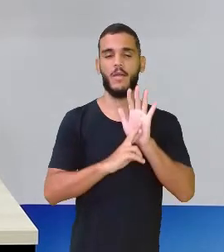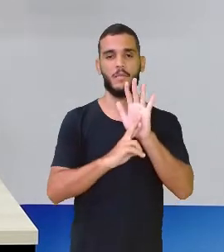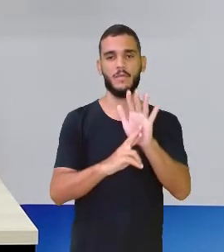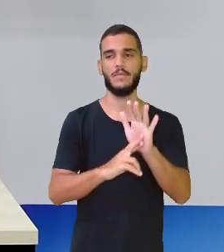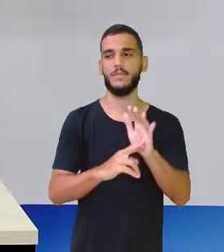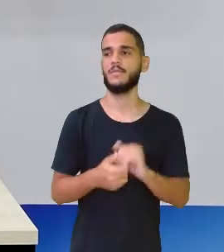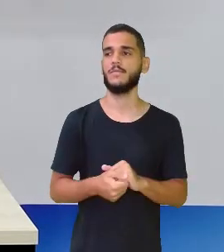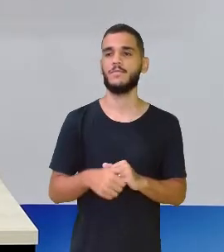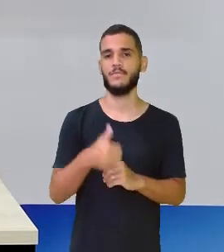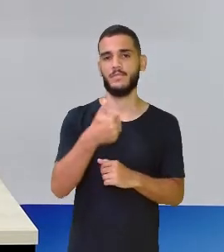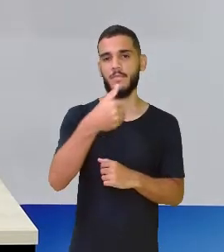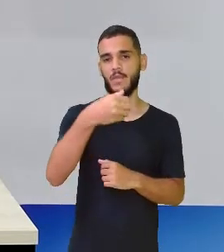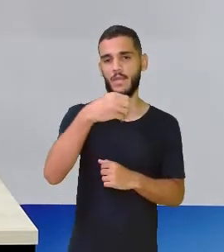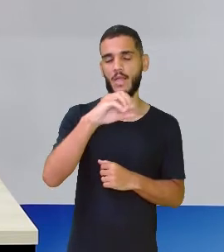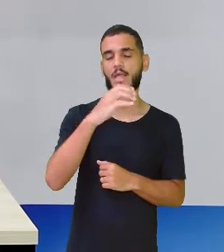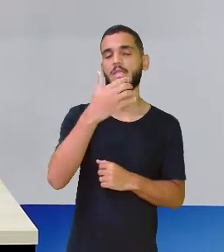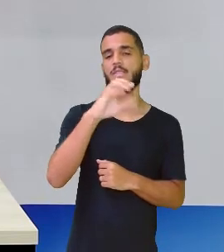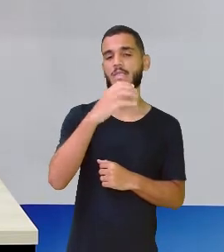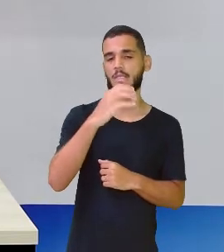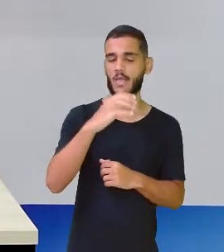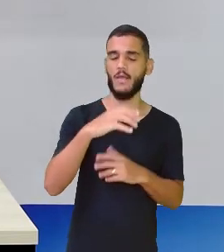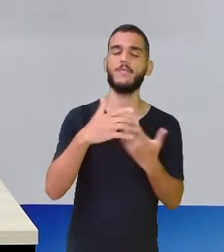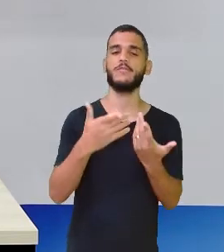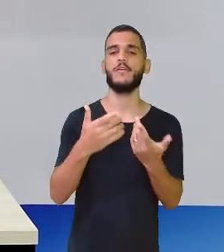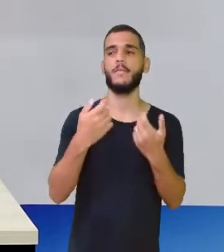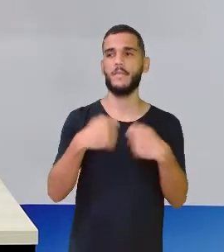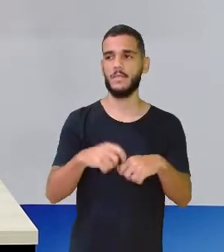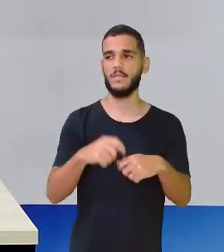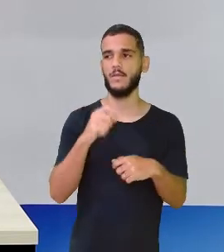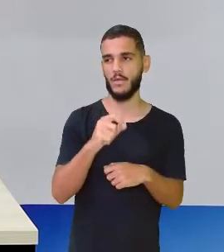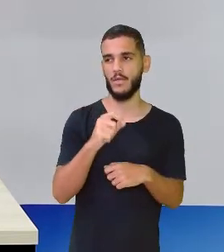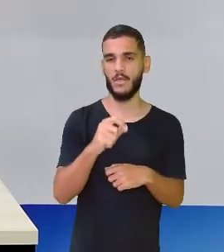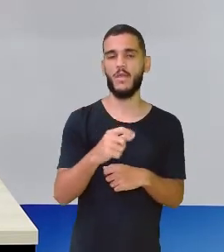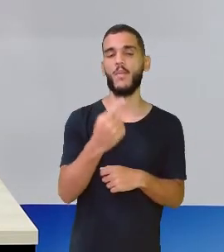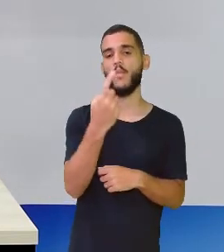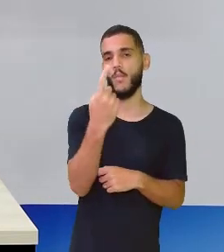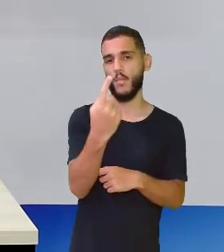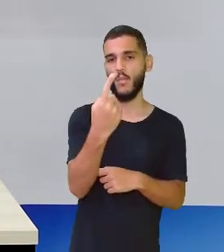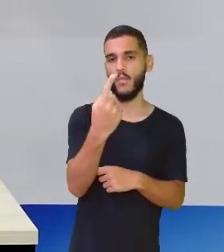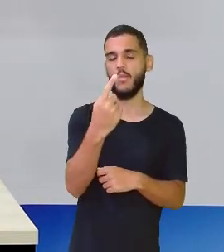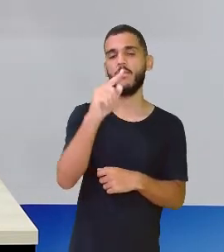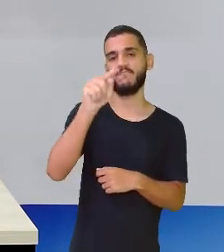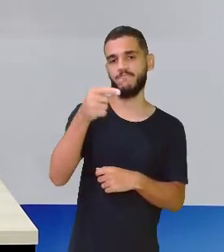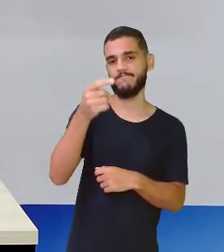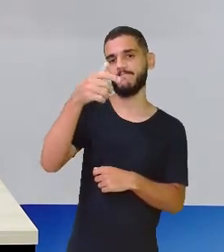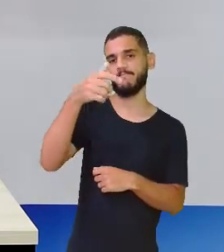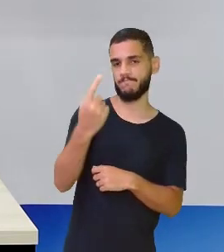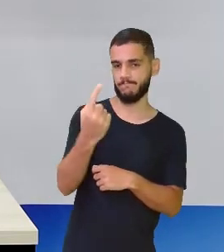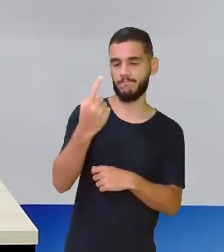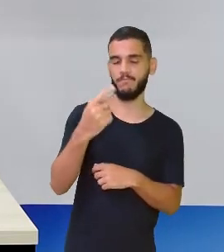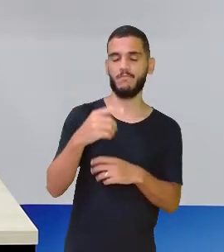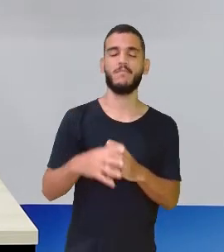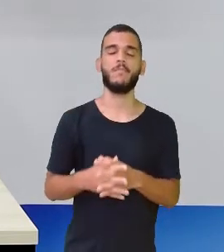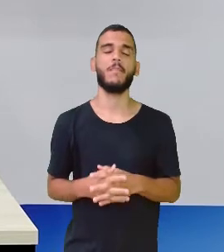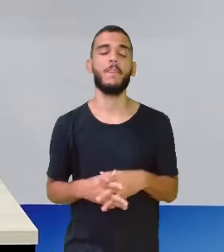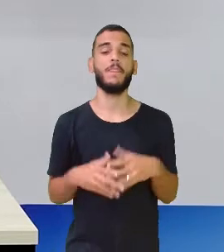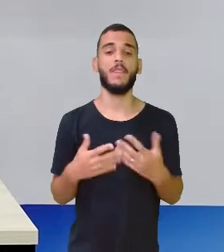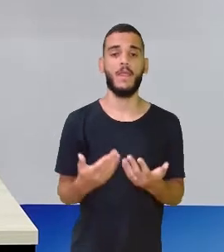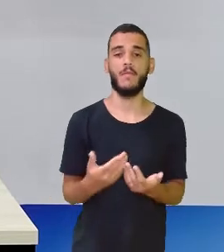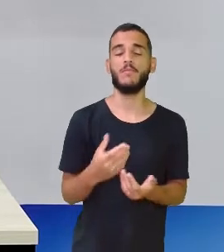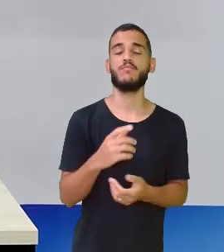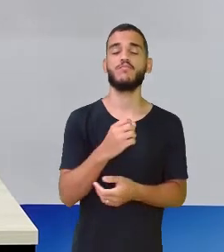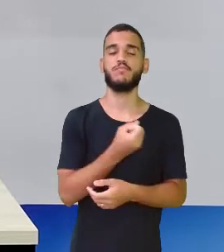centavos, eu tenho uma parte de dez em fração. Em número decimal,